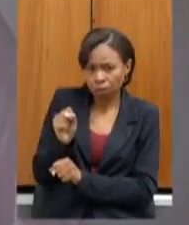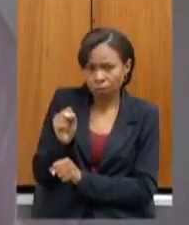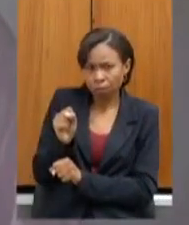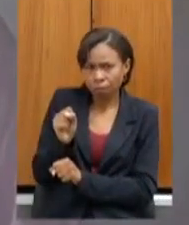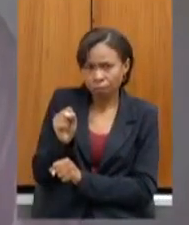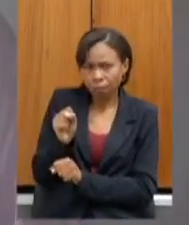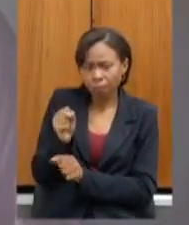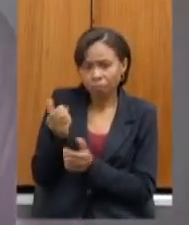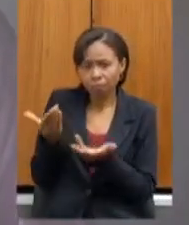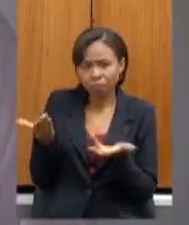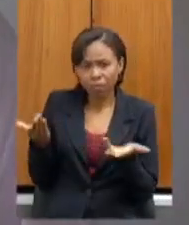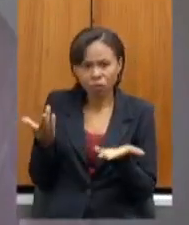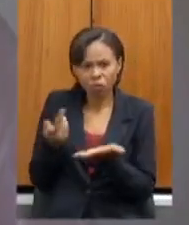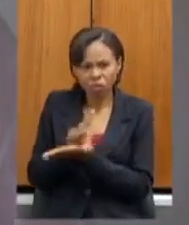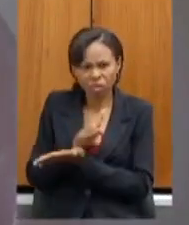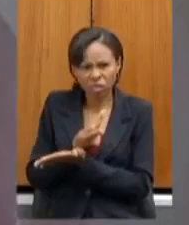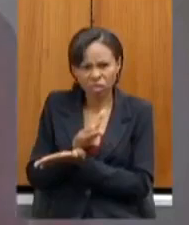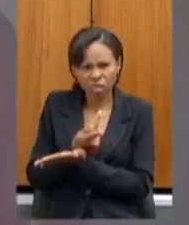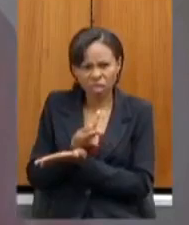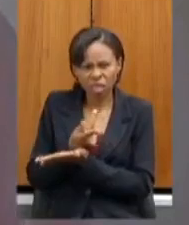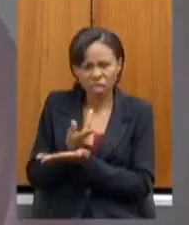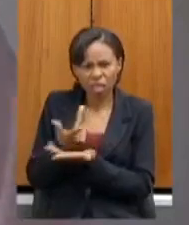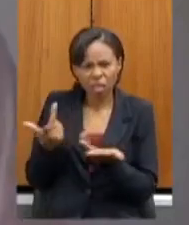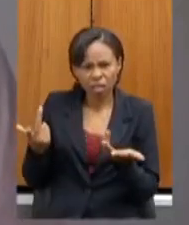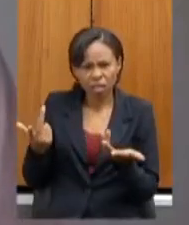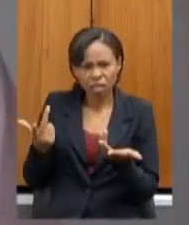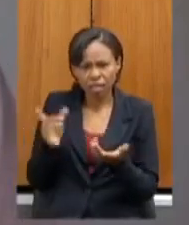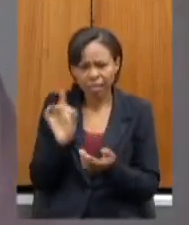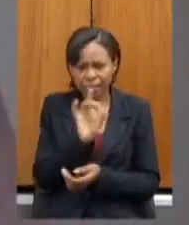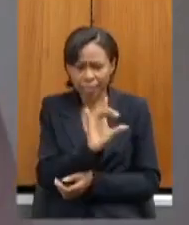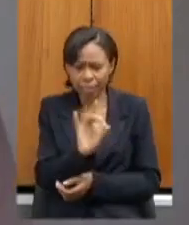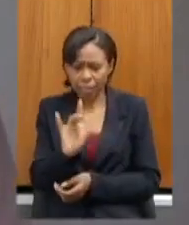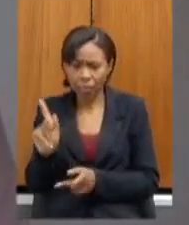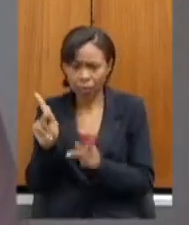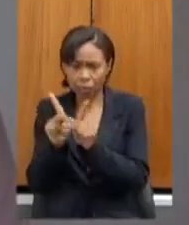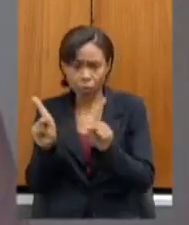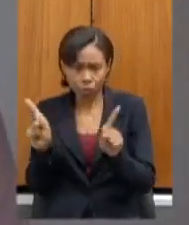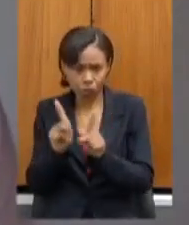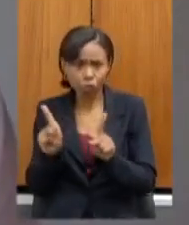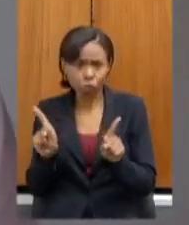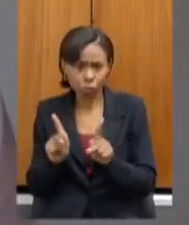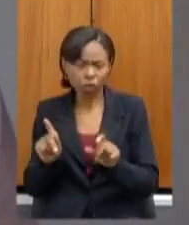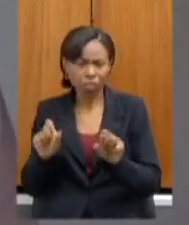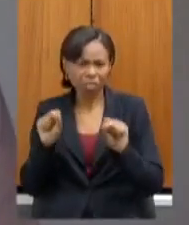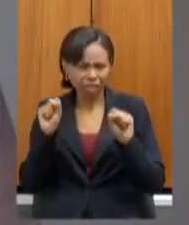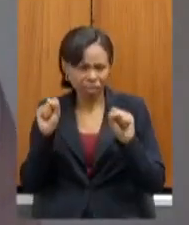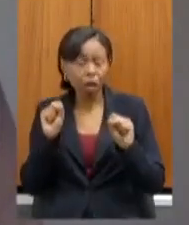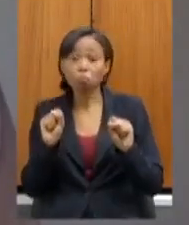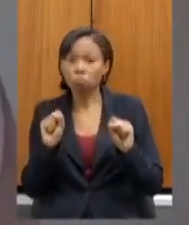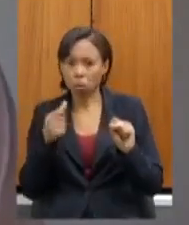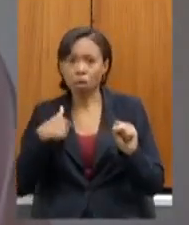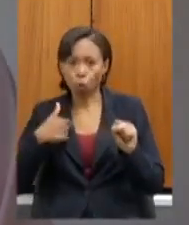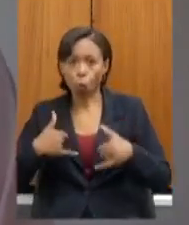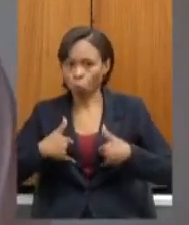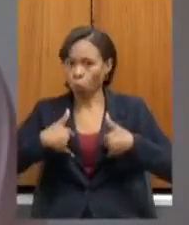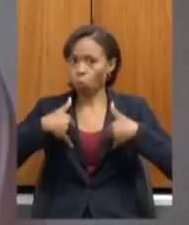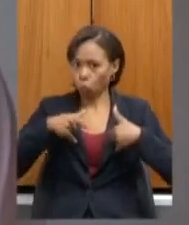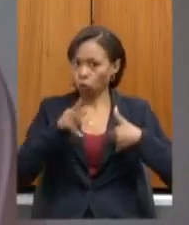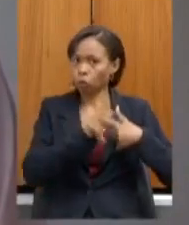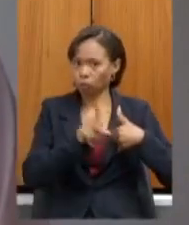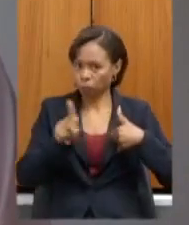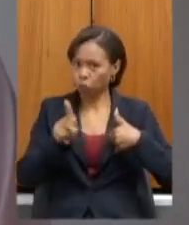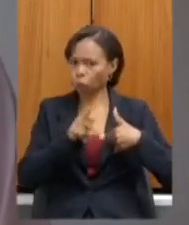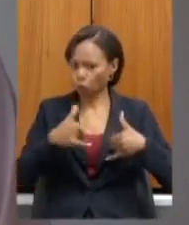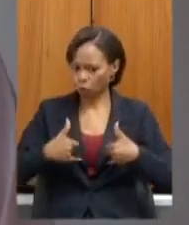a atitude guerreira de cada um desses professores dos quais eu tenho muito orgulho e muita gratidão